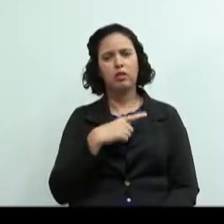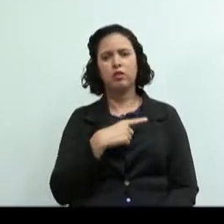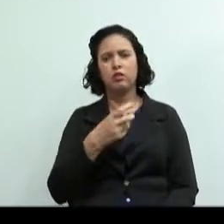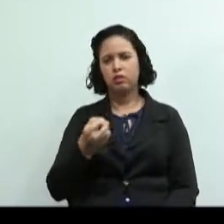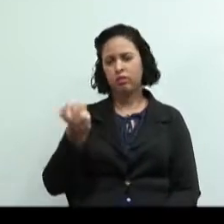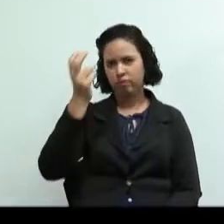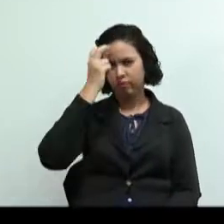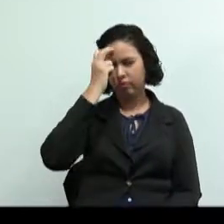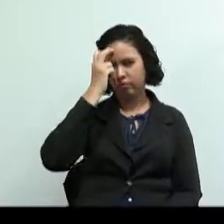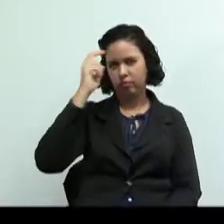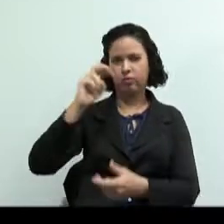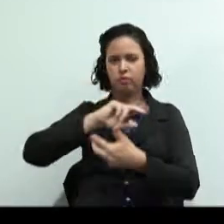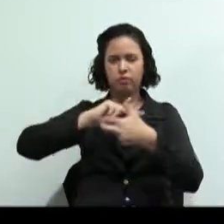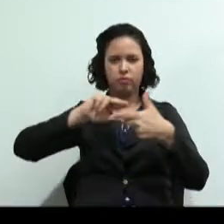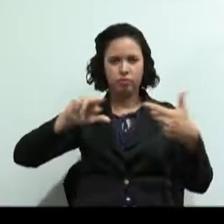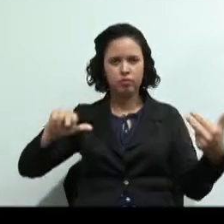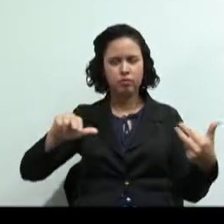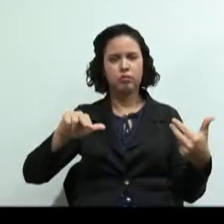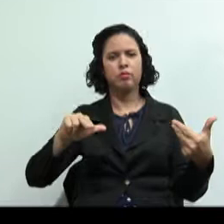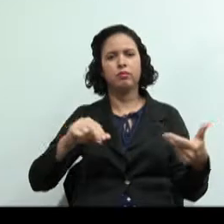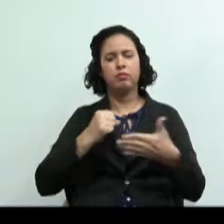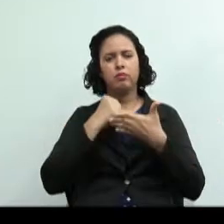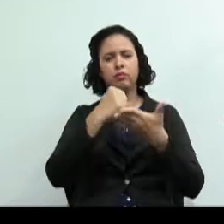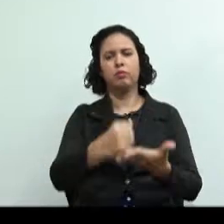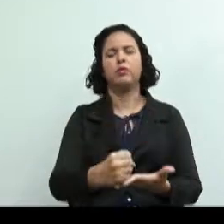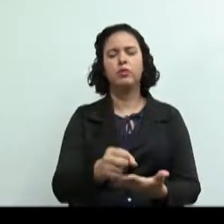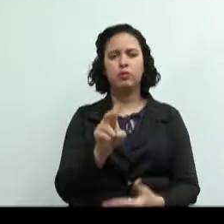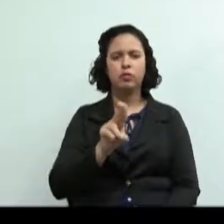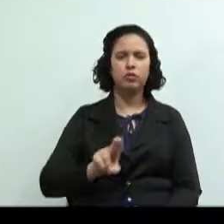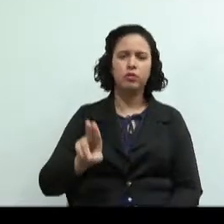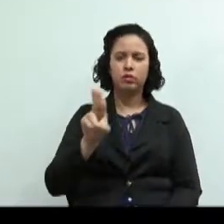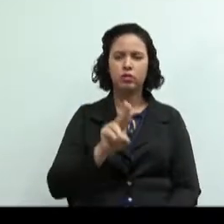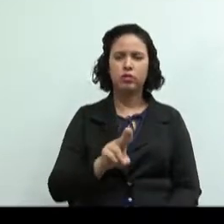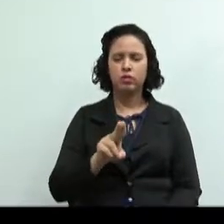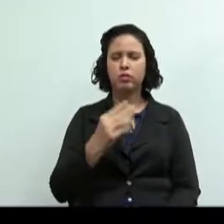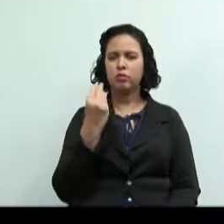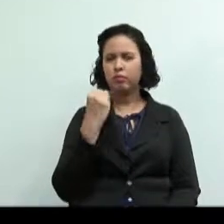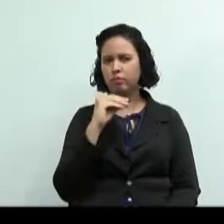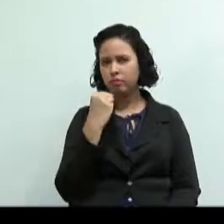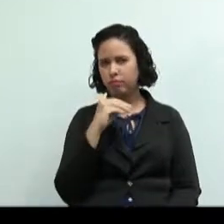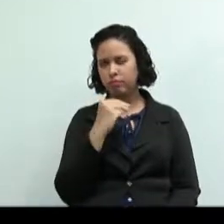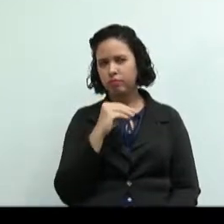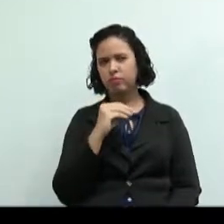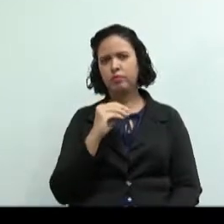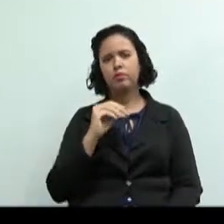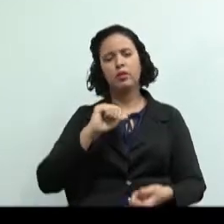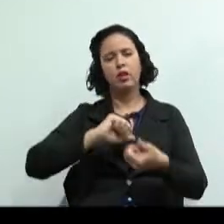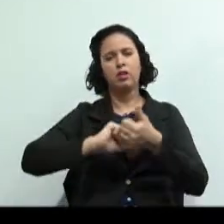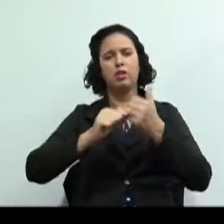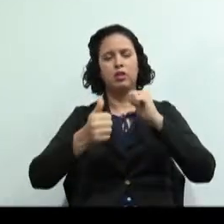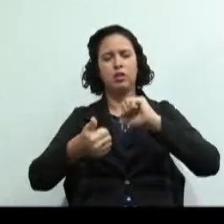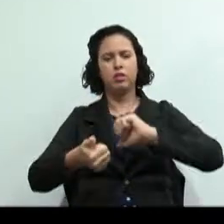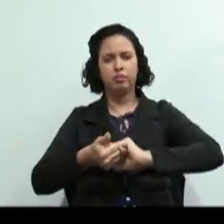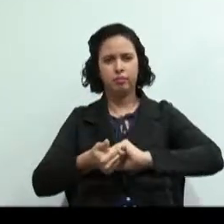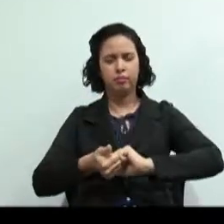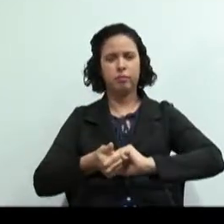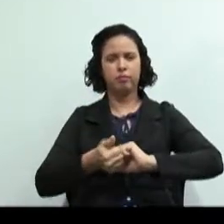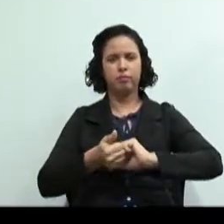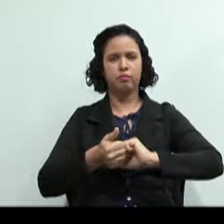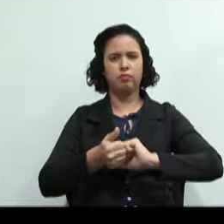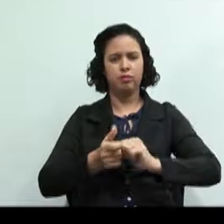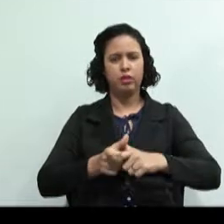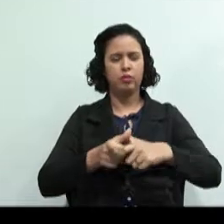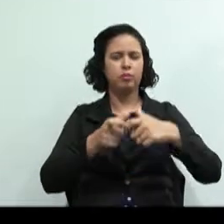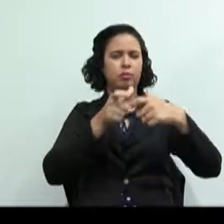regionais e proporcionar uma forma de utilizá-las, aproveitá-las, adaptá-las para fomentar e